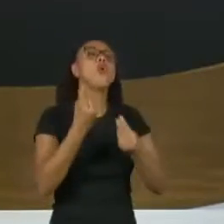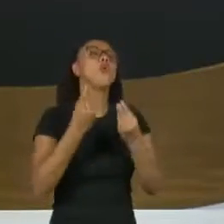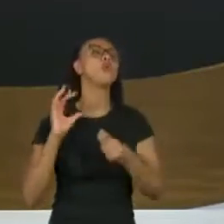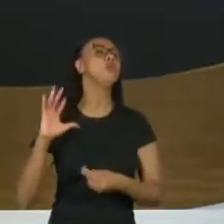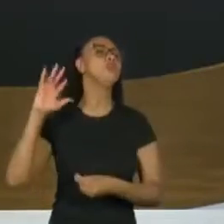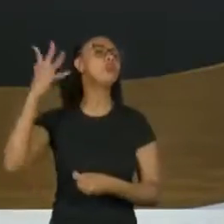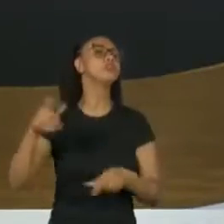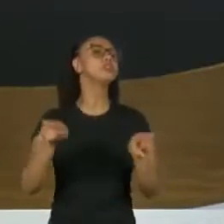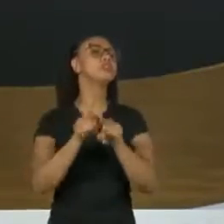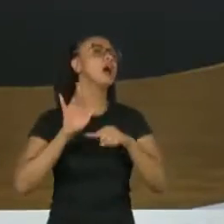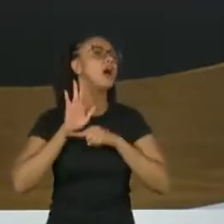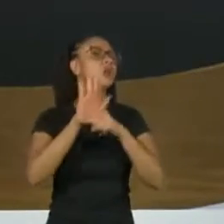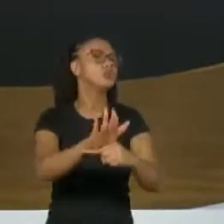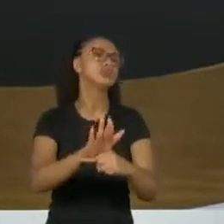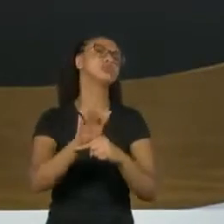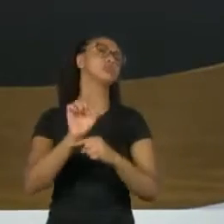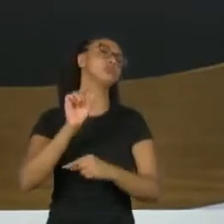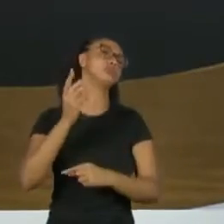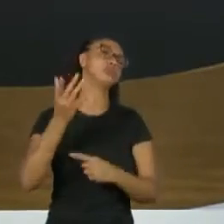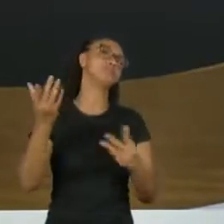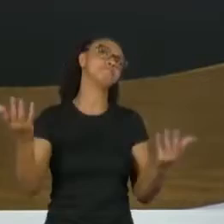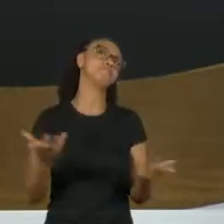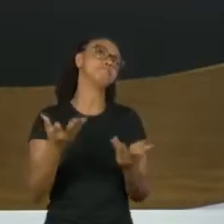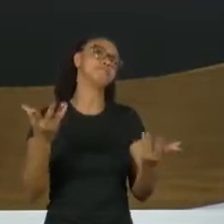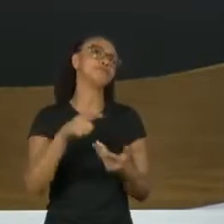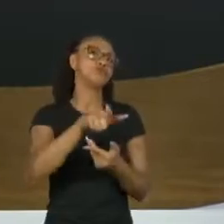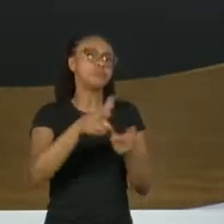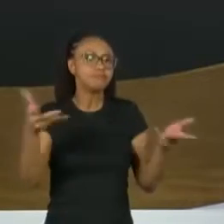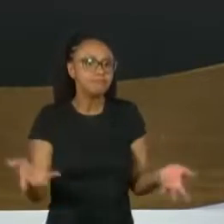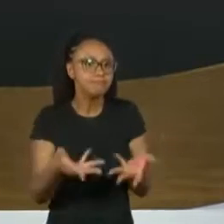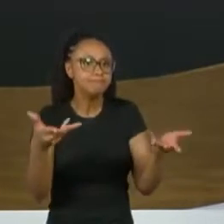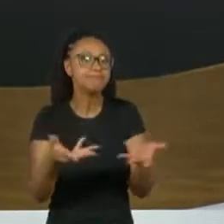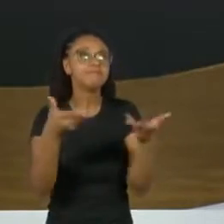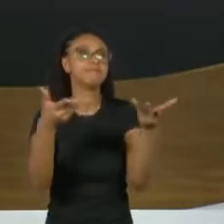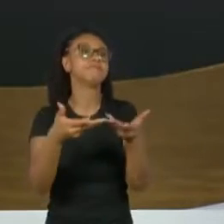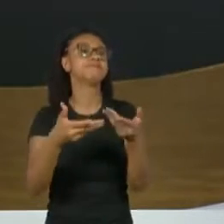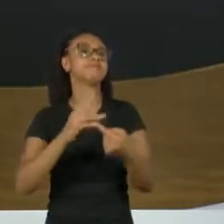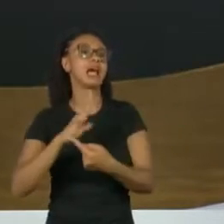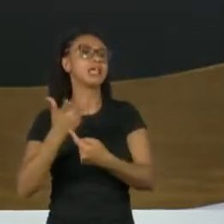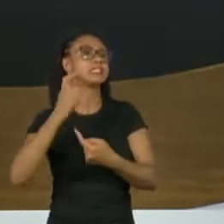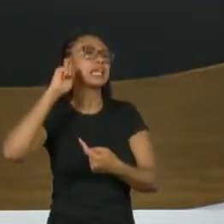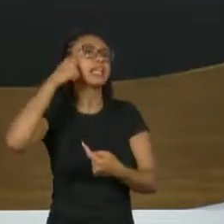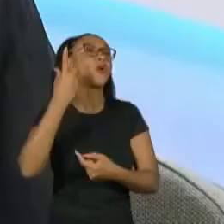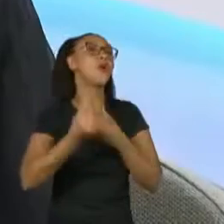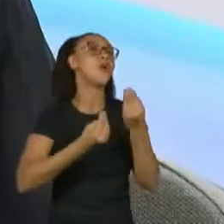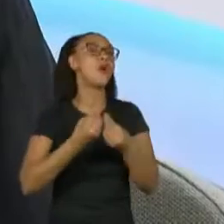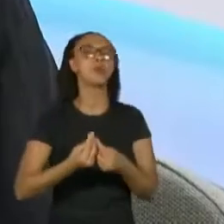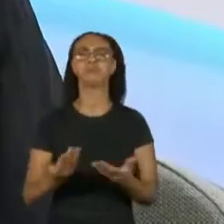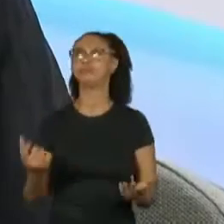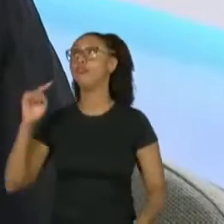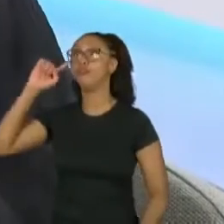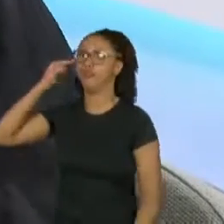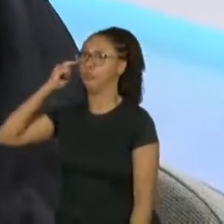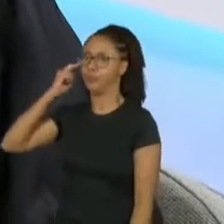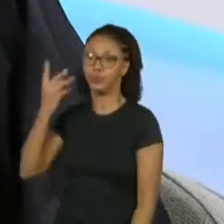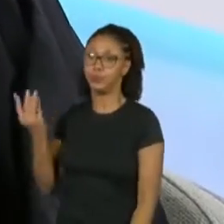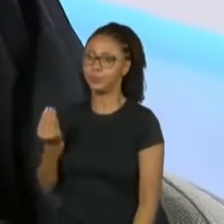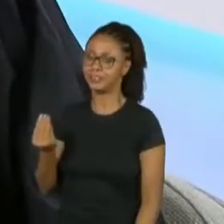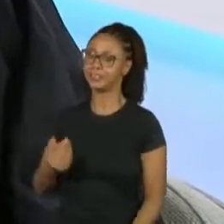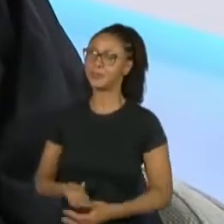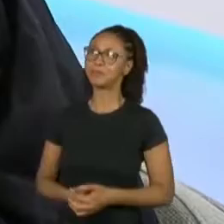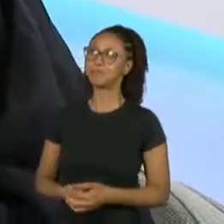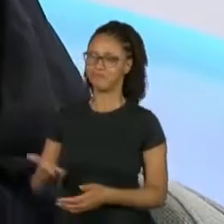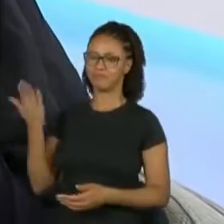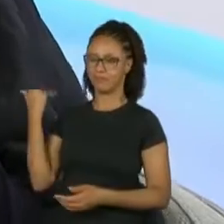medida isso ajudou a realmente fomentar a presença dos artistas. Foi uma loucura, porque no início, no